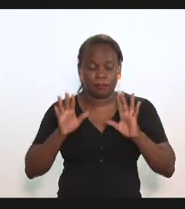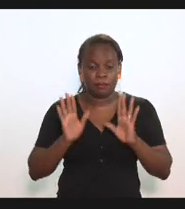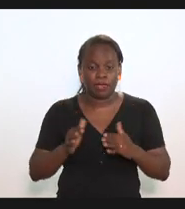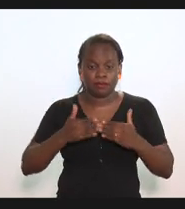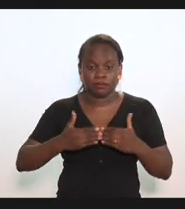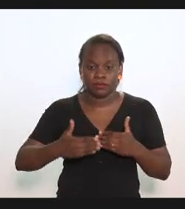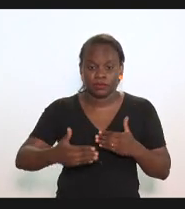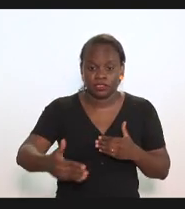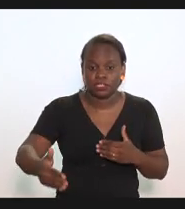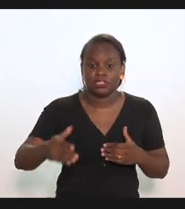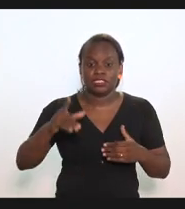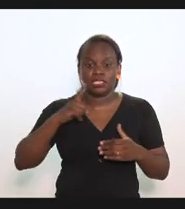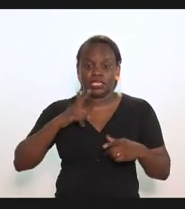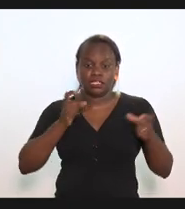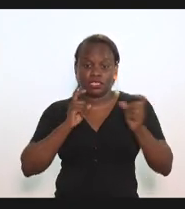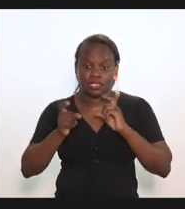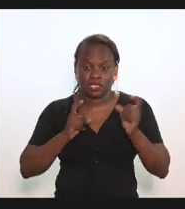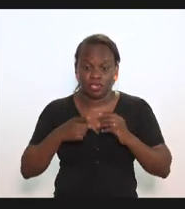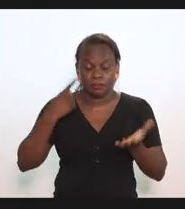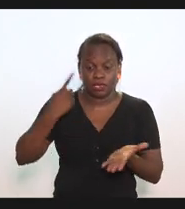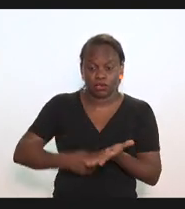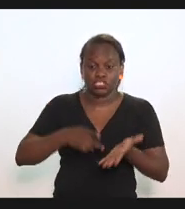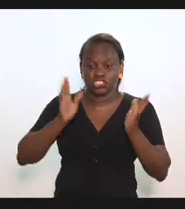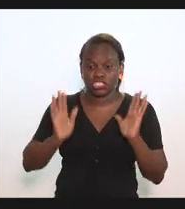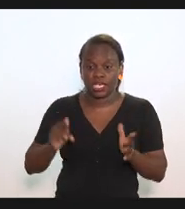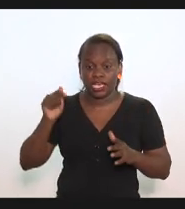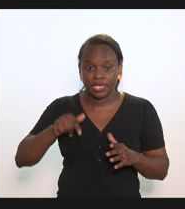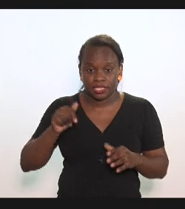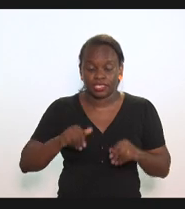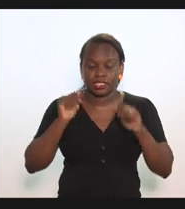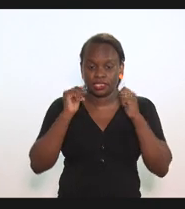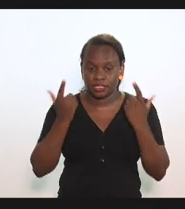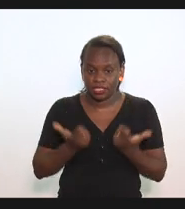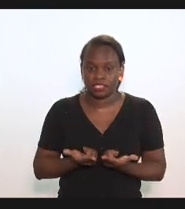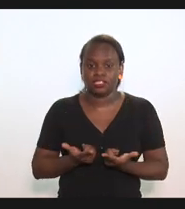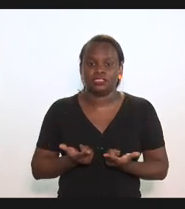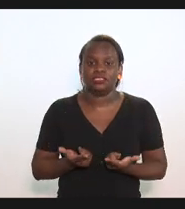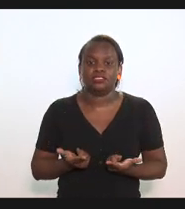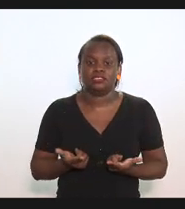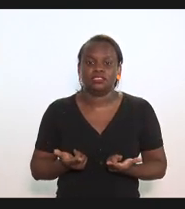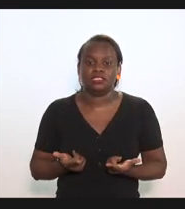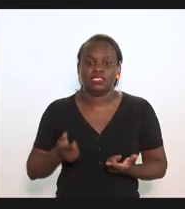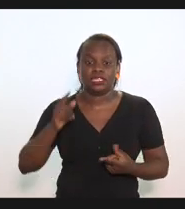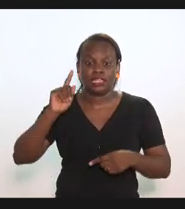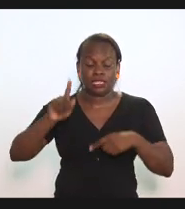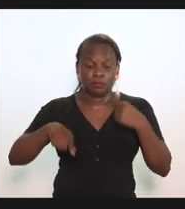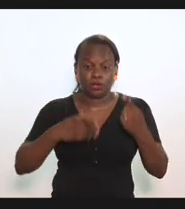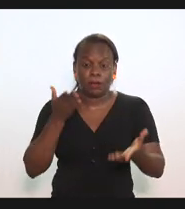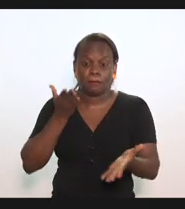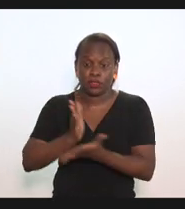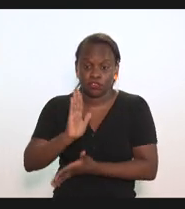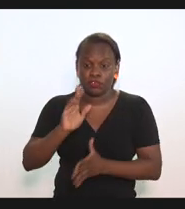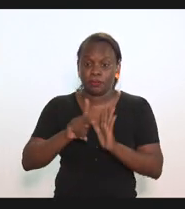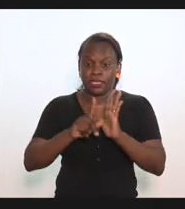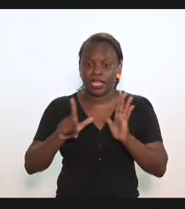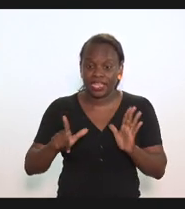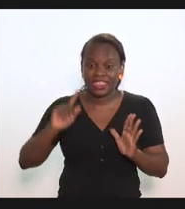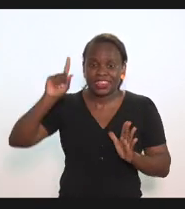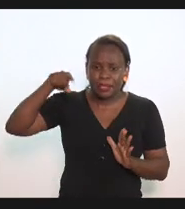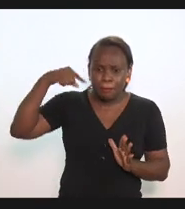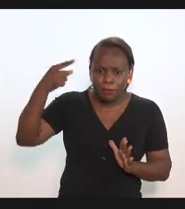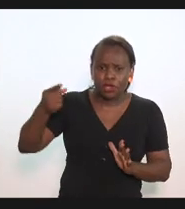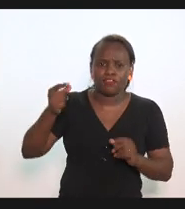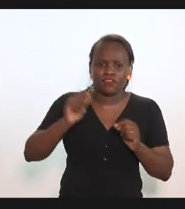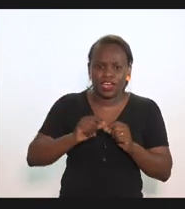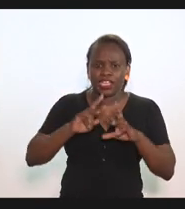a partir do momento que havia uma discussão estabelecida aqui nesta casa depois da aprovação do PL a fazenda faz